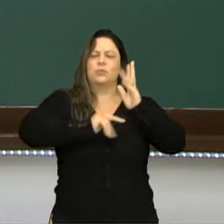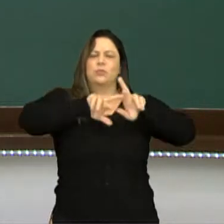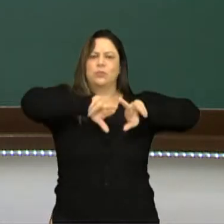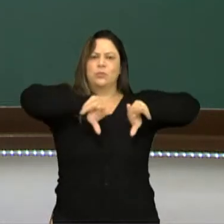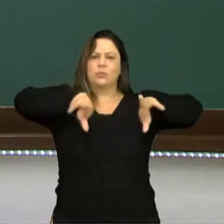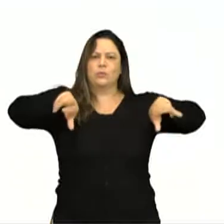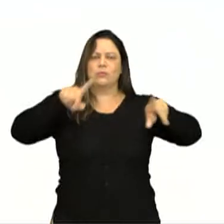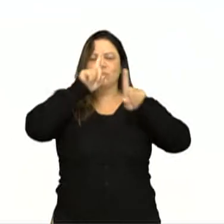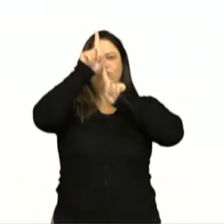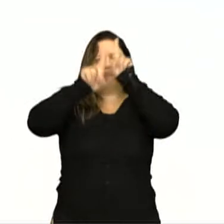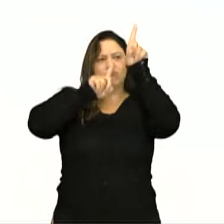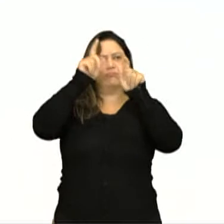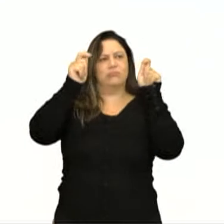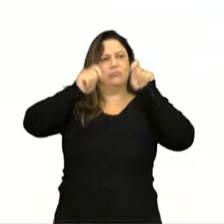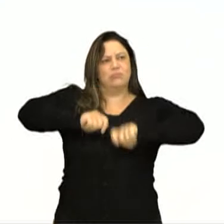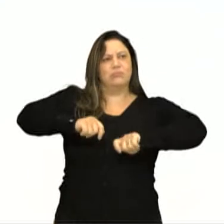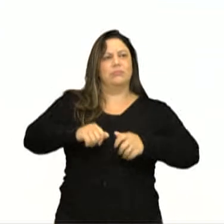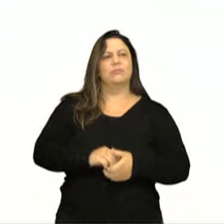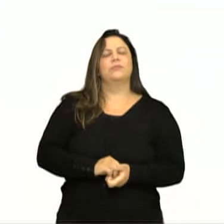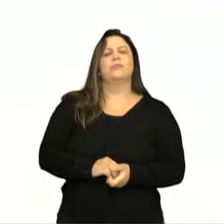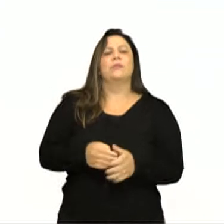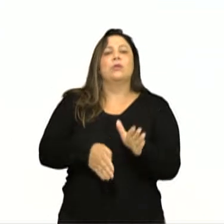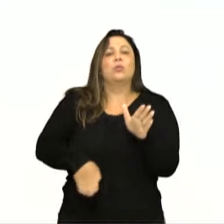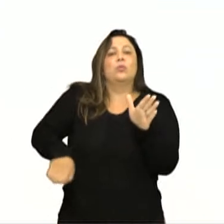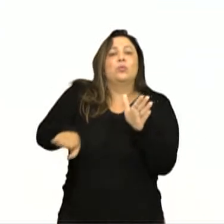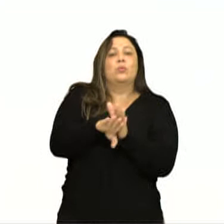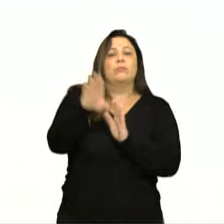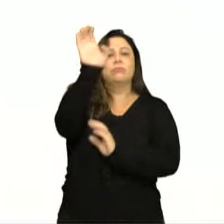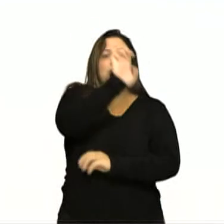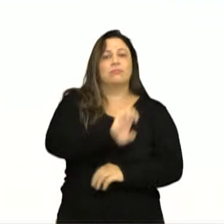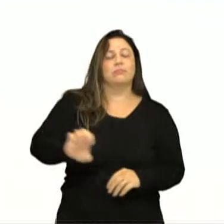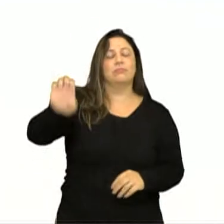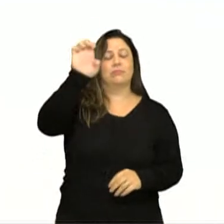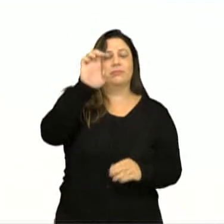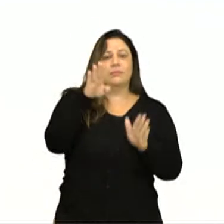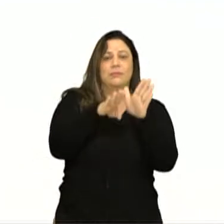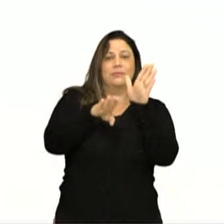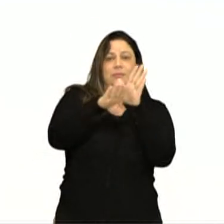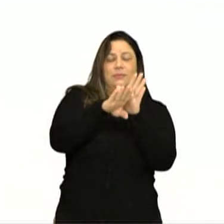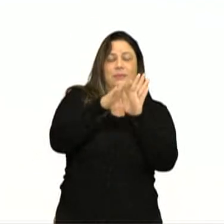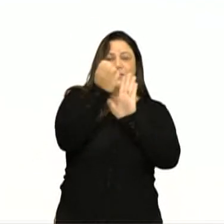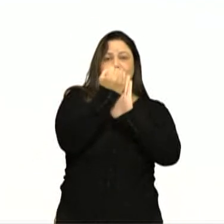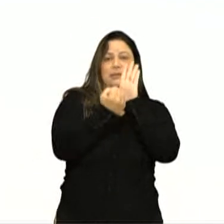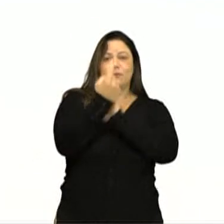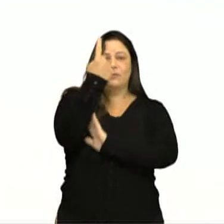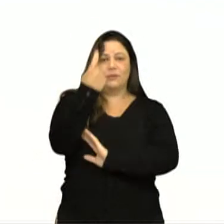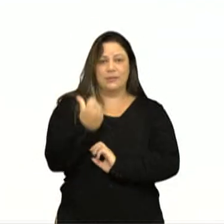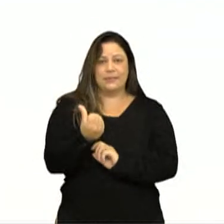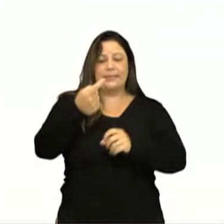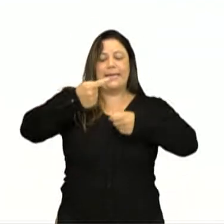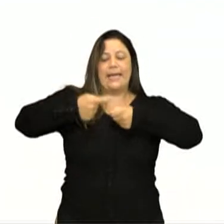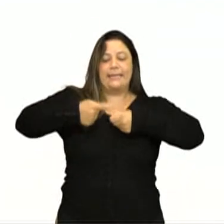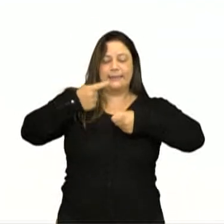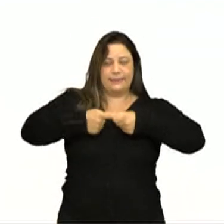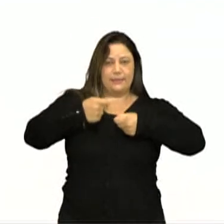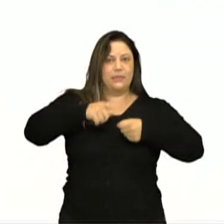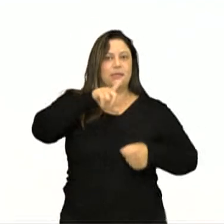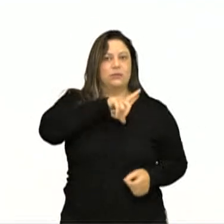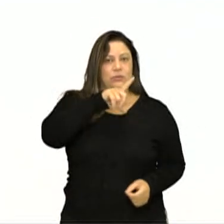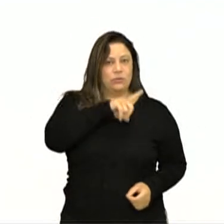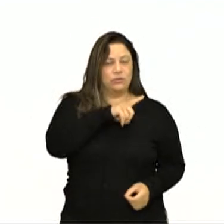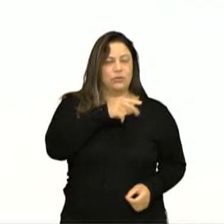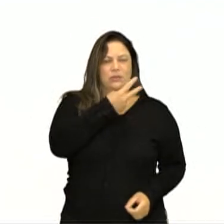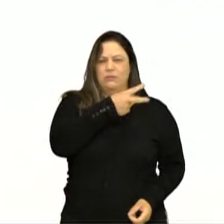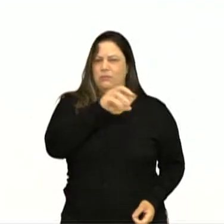tenham uma ideia, quando os europeus chegaram aqui, por volta do século XVI, a cidade de Tenochtitlán tinha entre